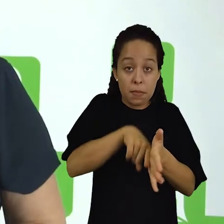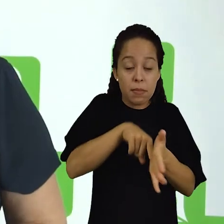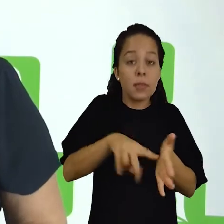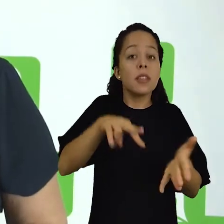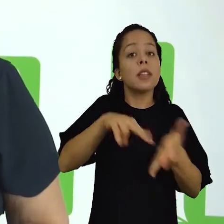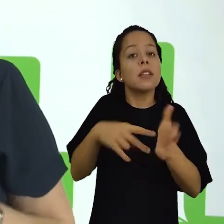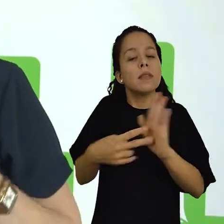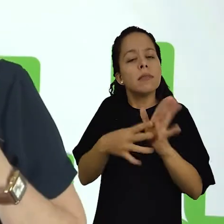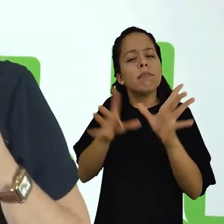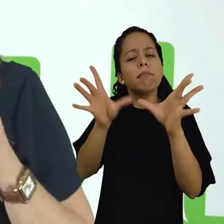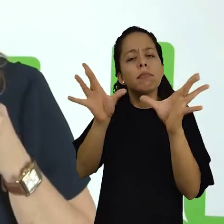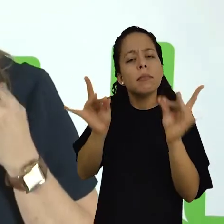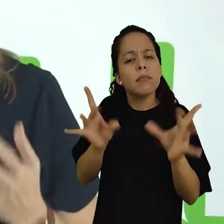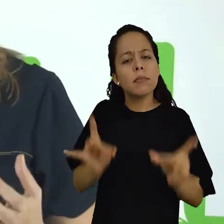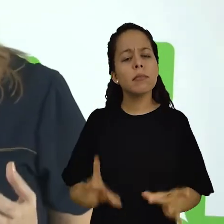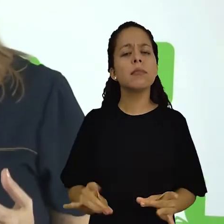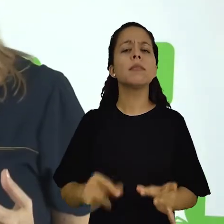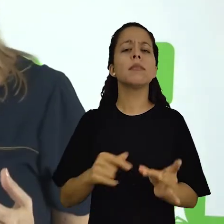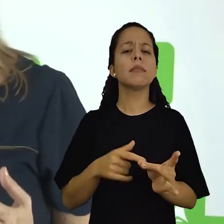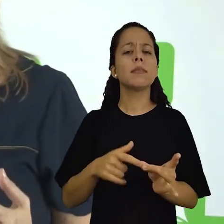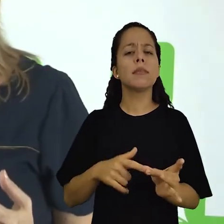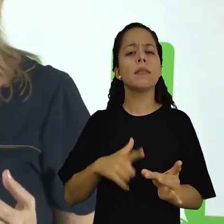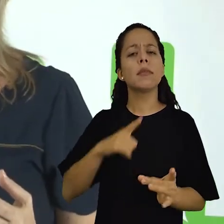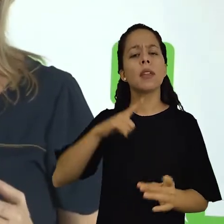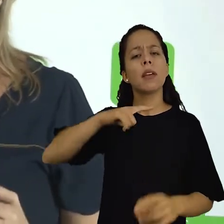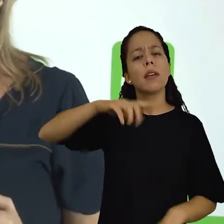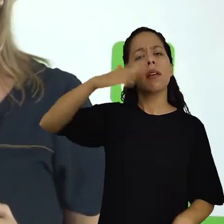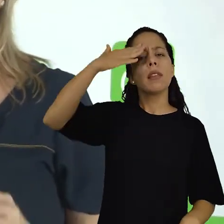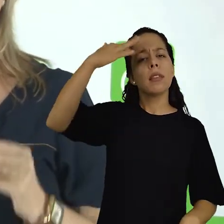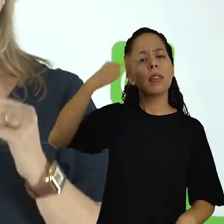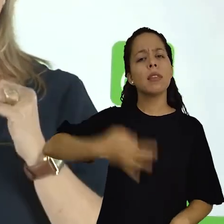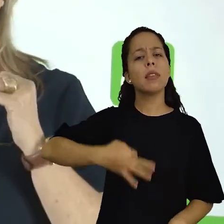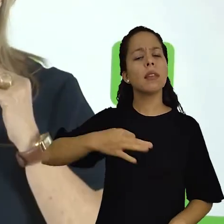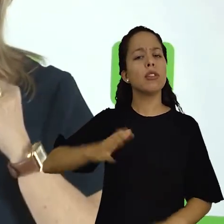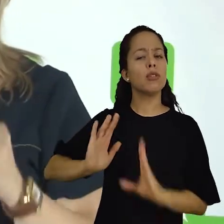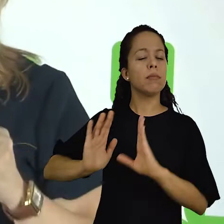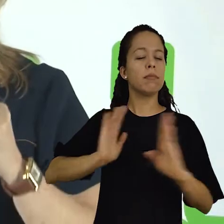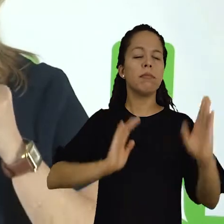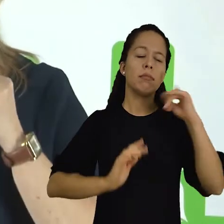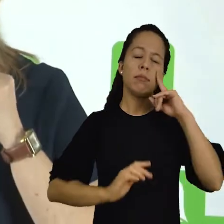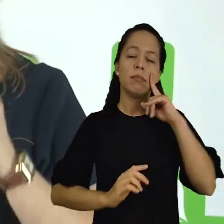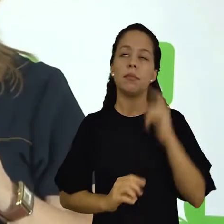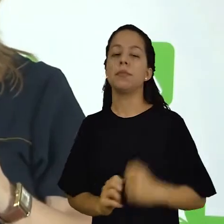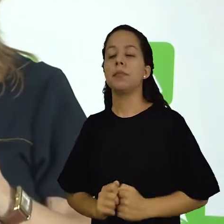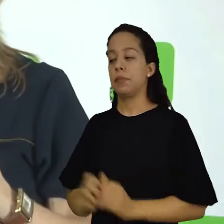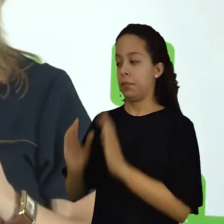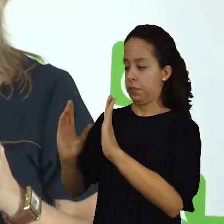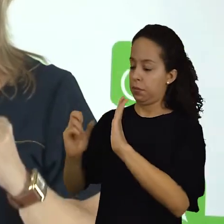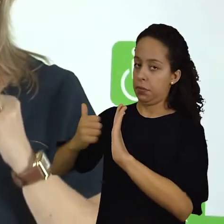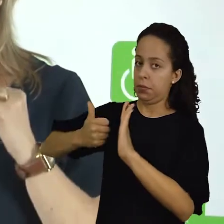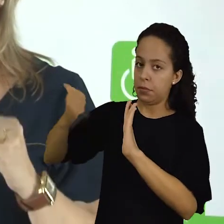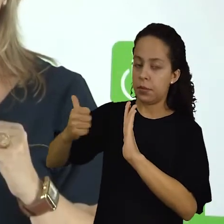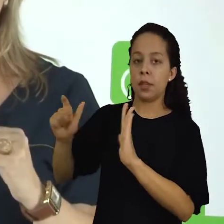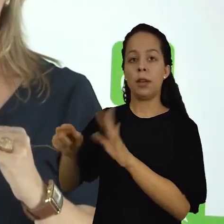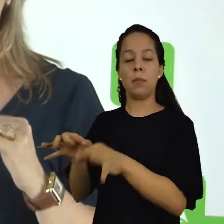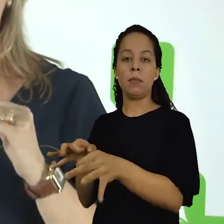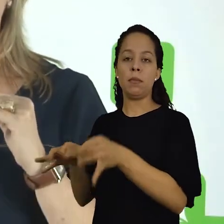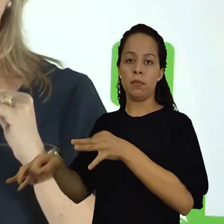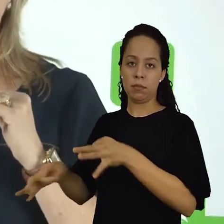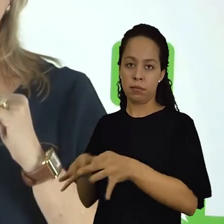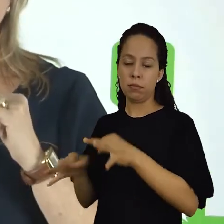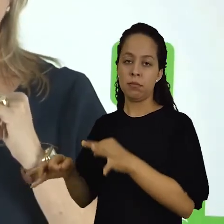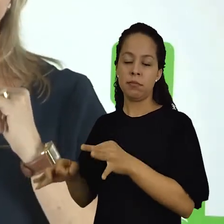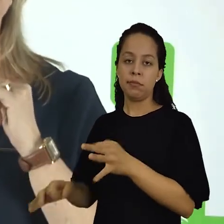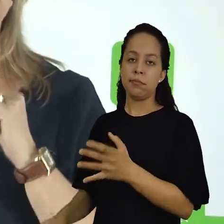Pesquisar, então, é um processo sistematizado que compreende as seguintes etapas. Primeiro,